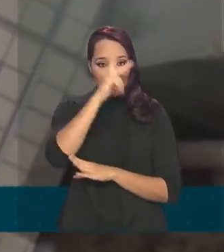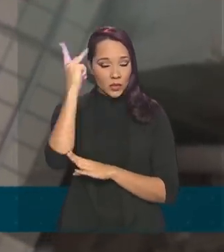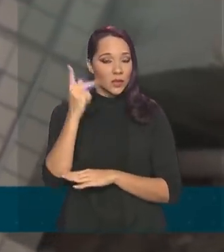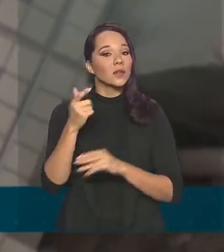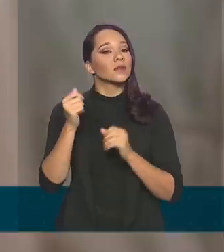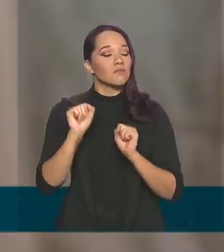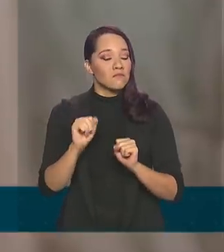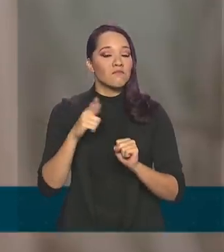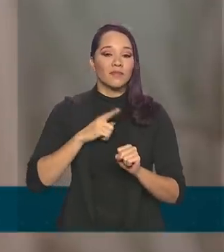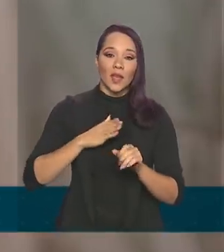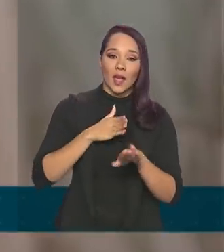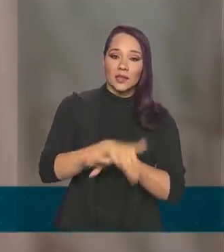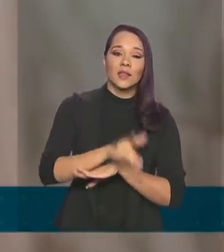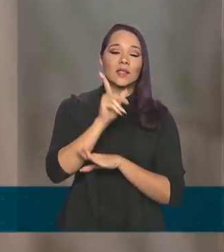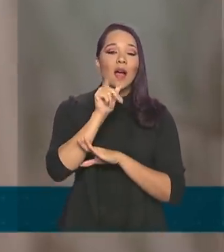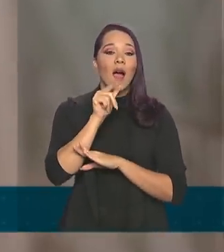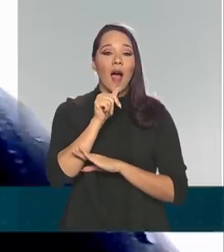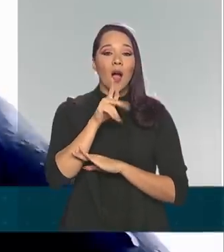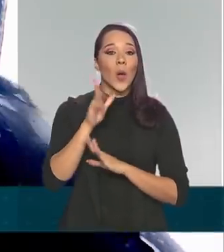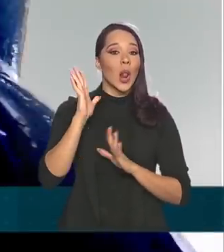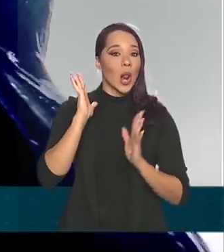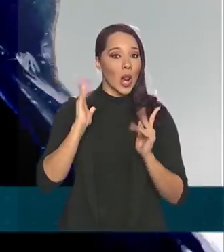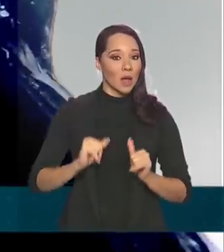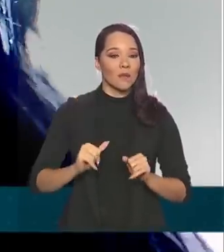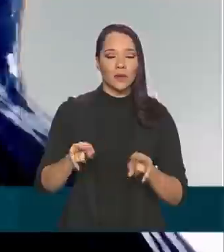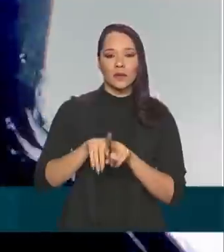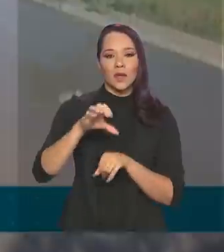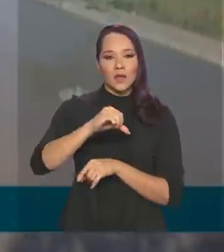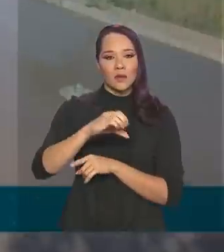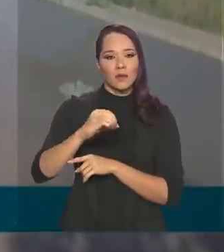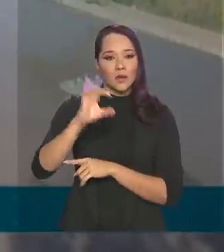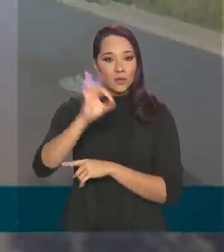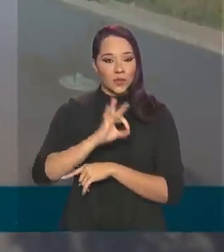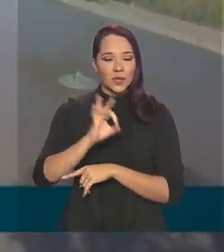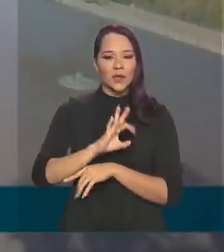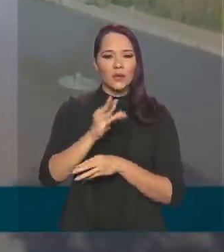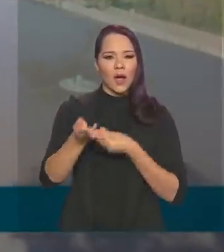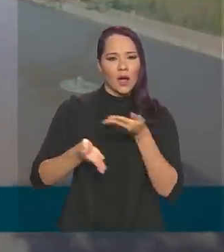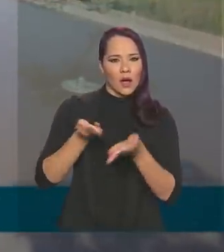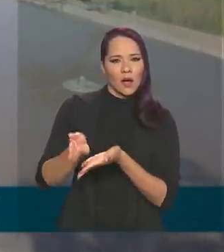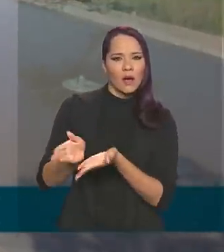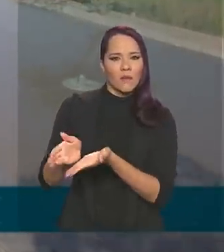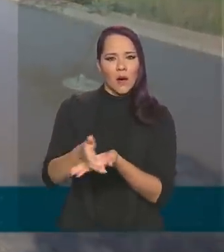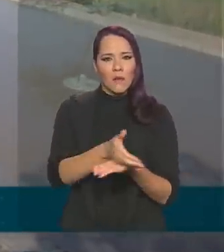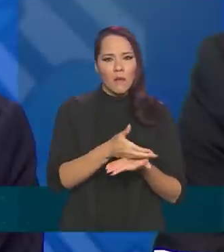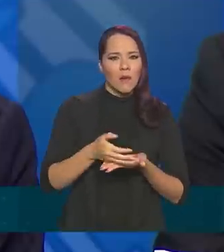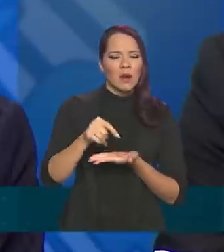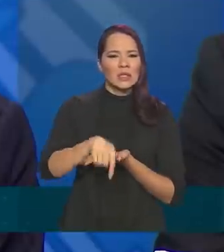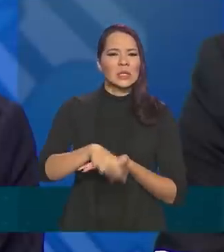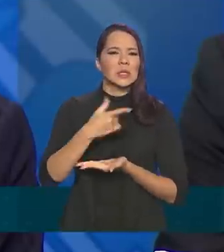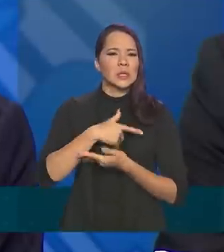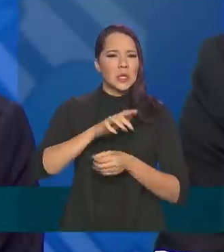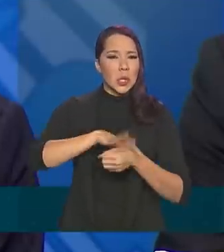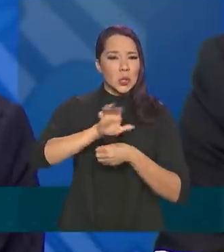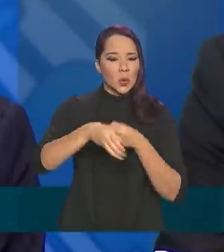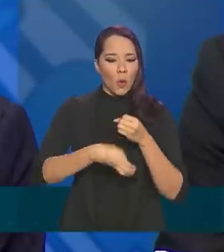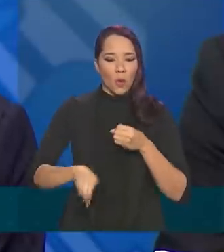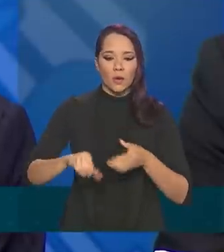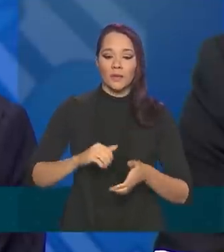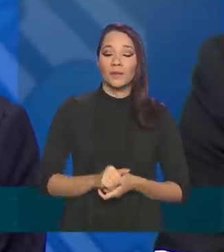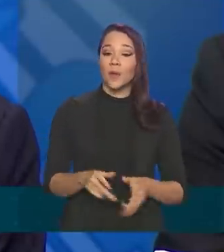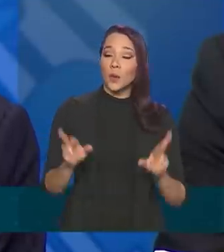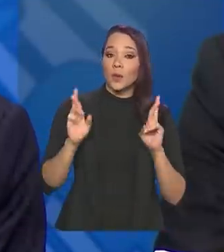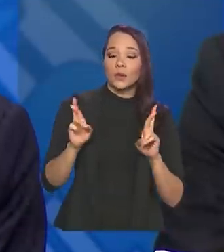deverão ter acesso à água potável e 90% ao tratamento e coleta de esgoto. Esperamos aí que haja